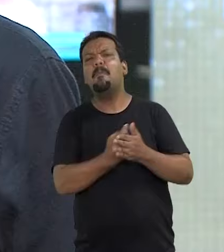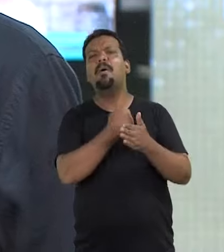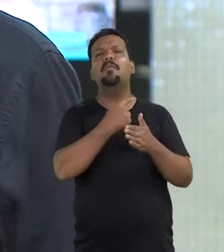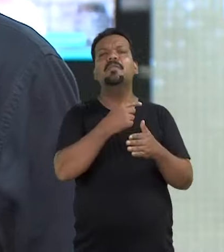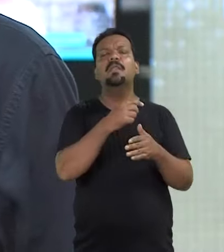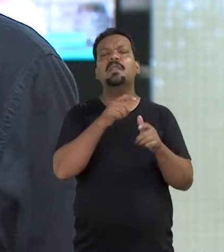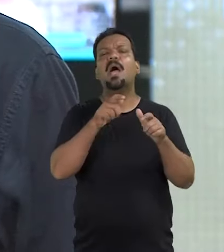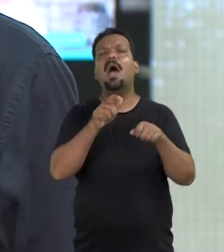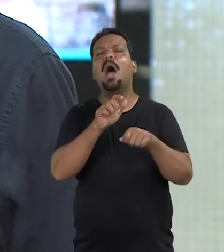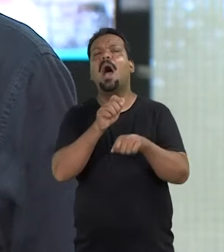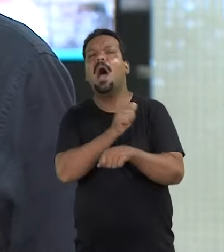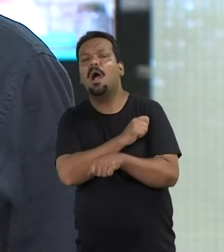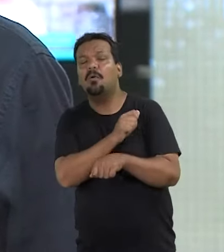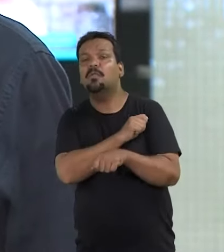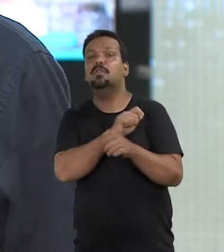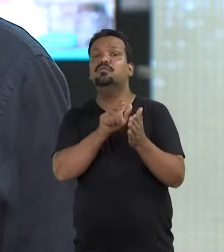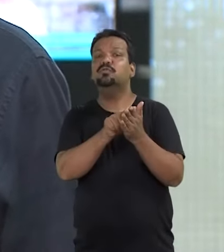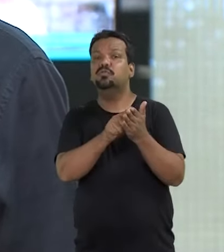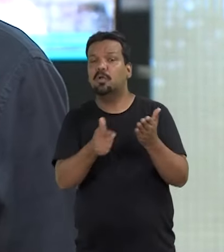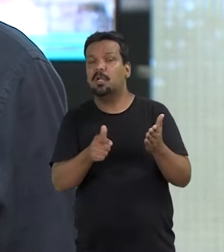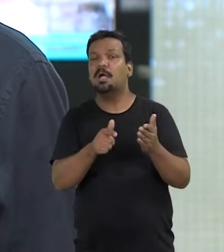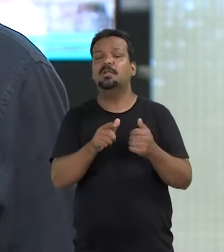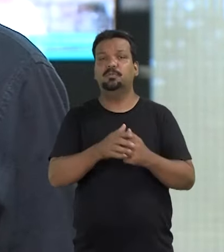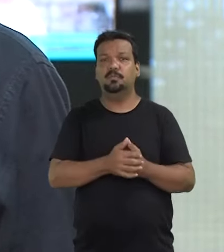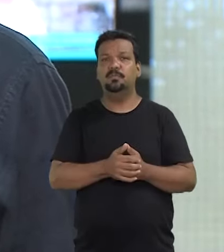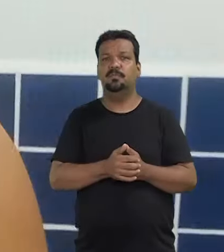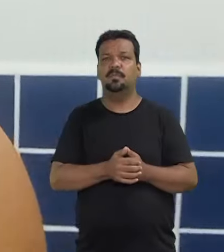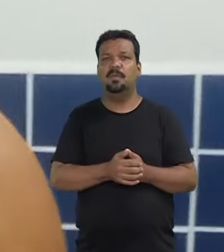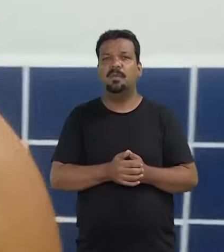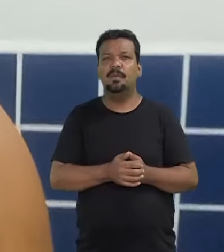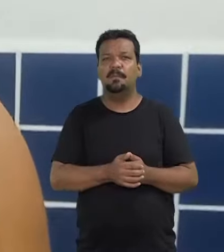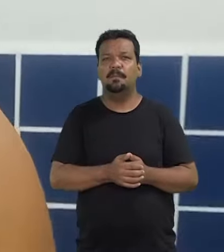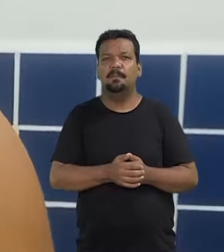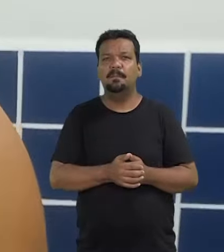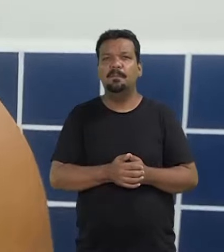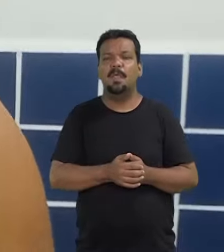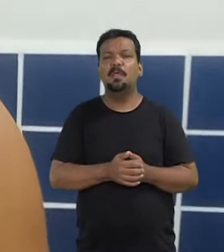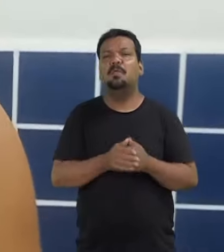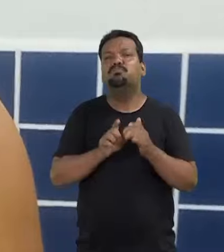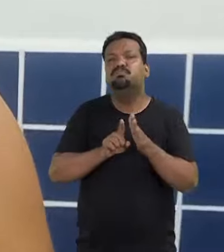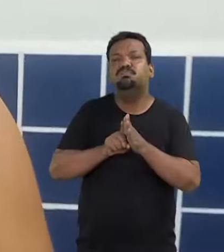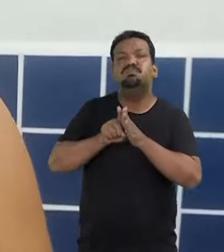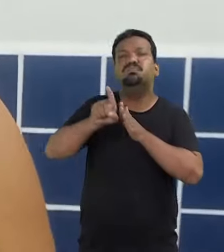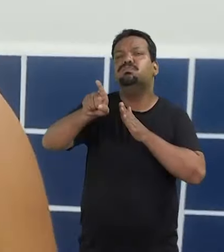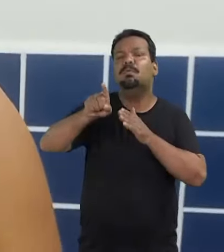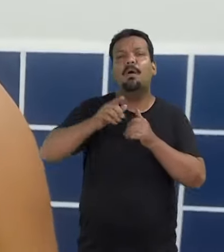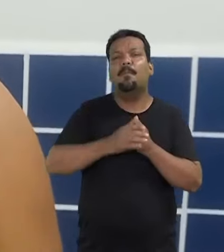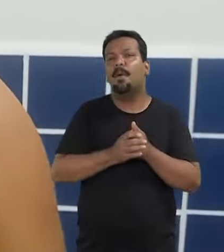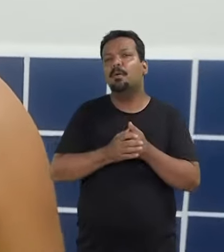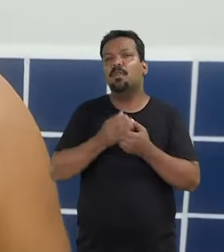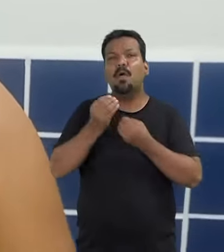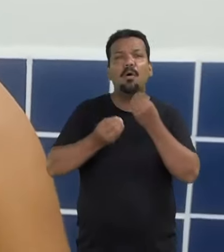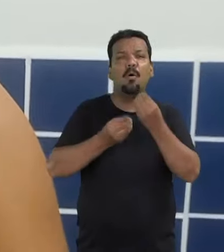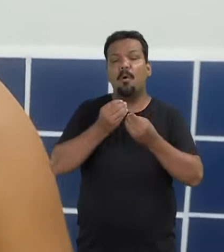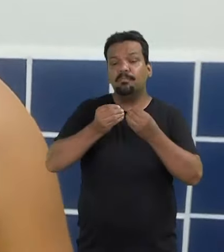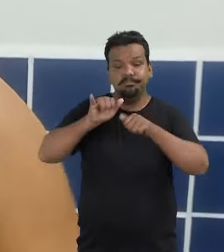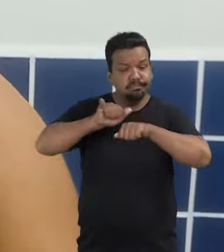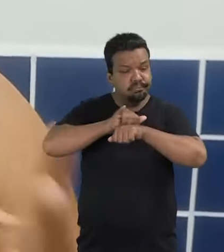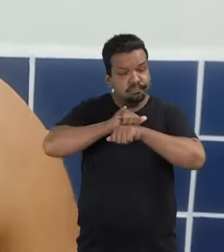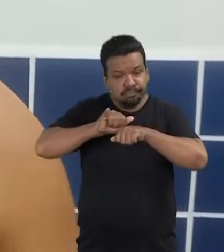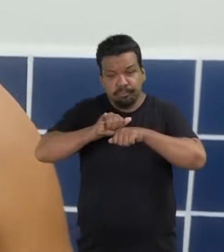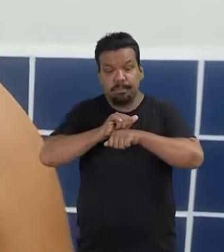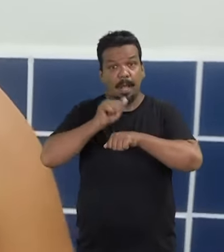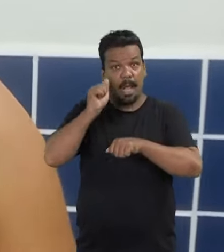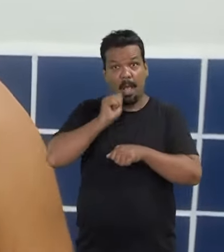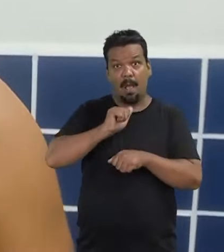a pergunta da estudante de jornalismo, Janiele Azevedo. Olá, eu sou Janiele Azevedo e a minha pergunta é como criar